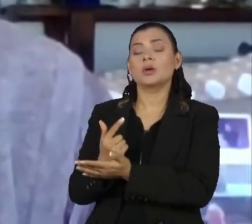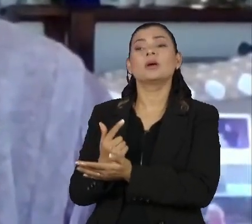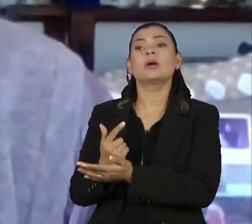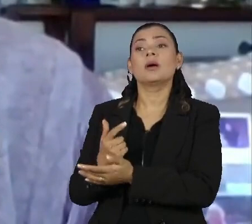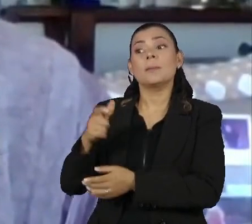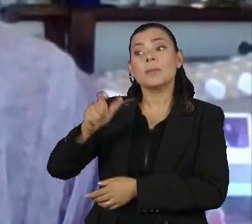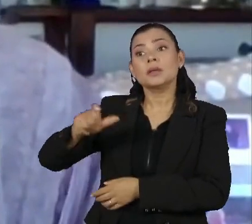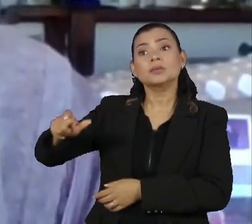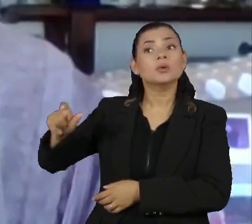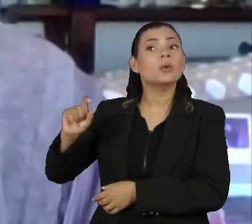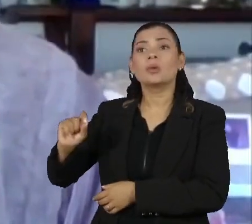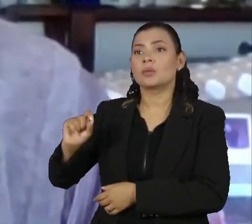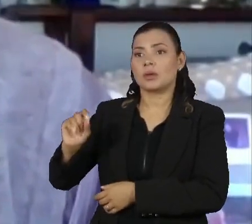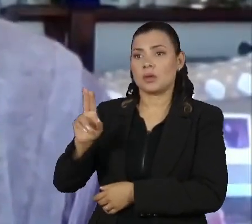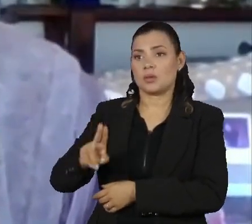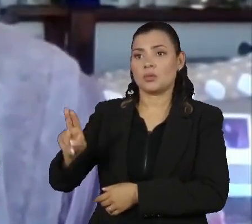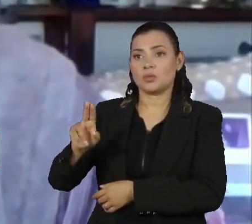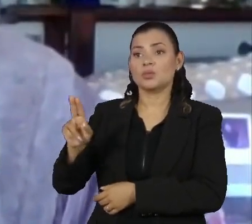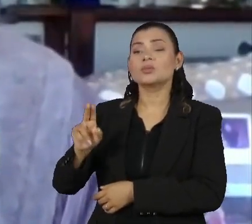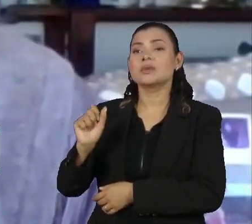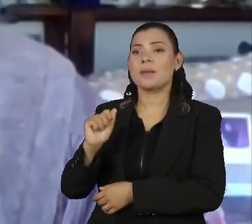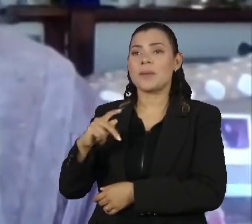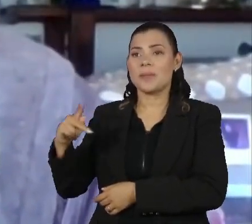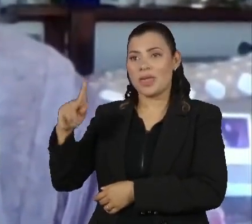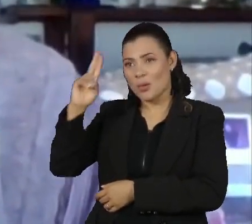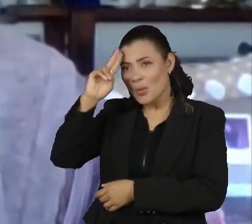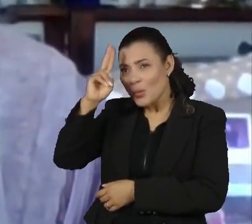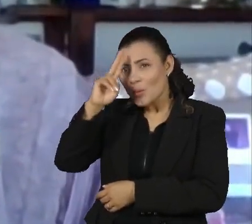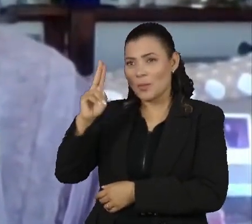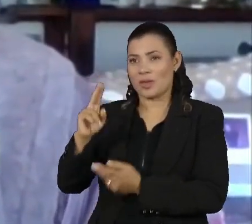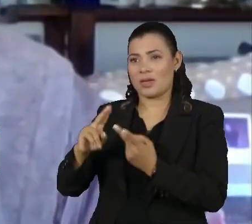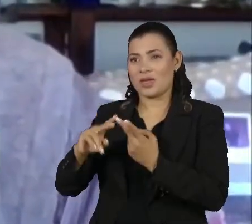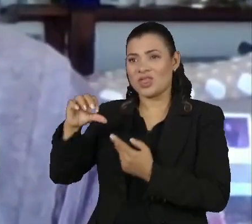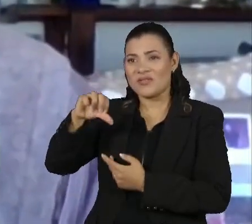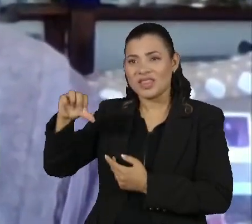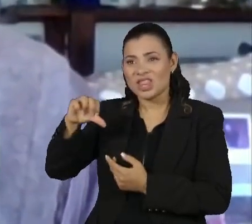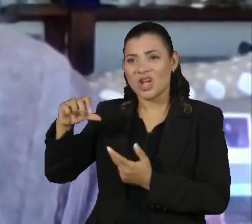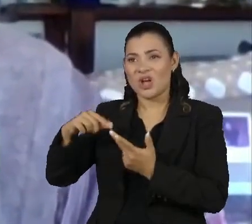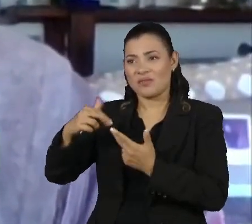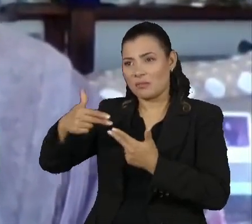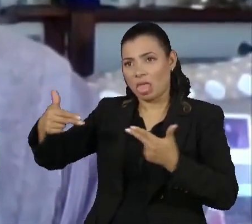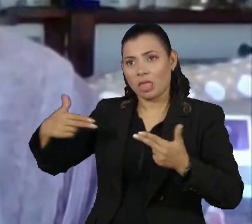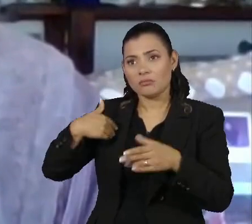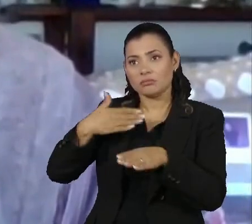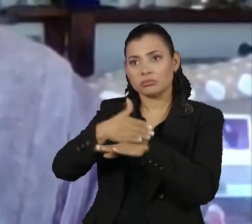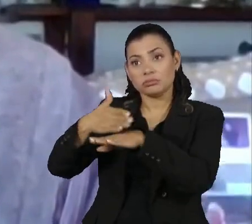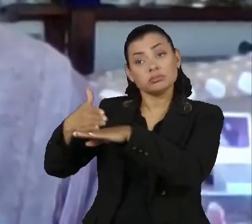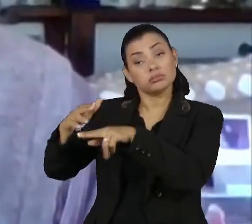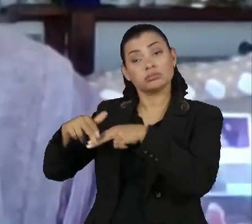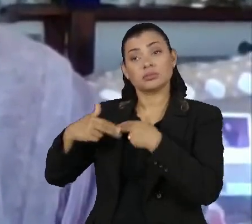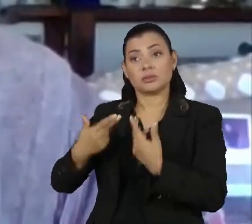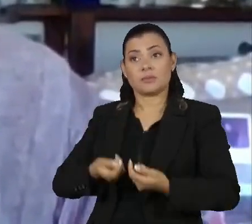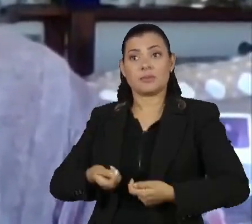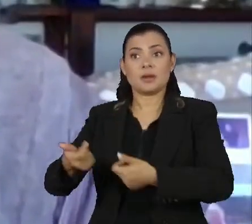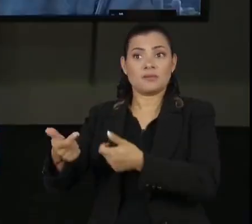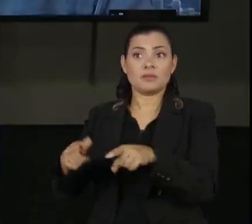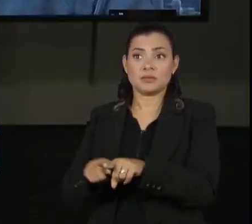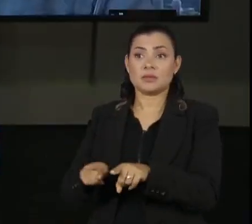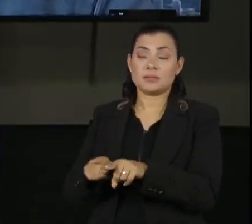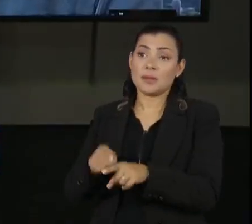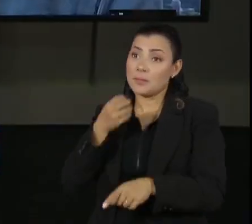usam os aplicativos de mobilidade, os carros que